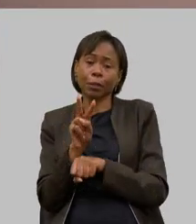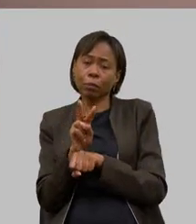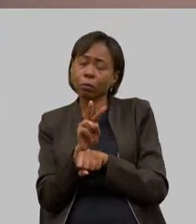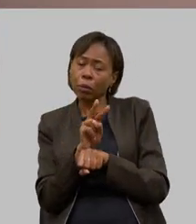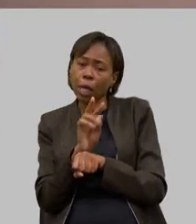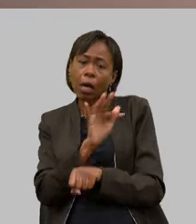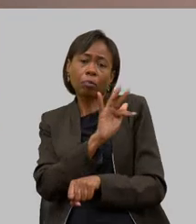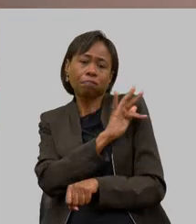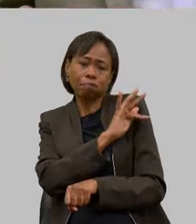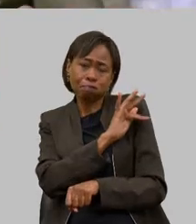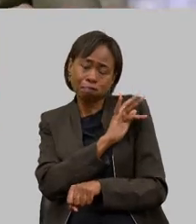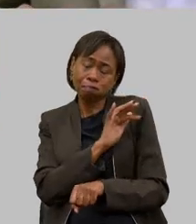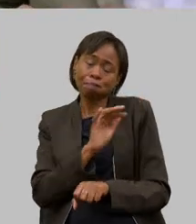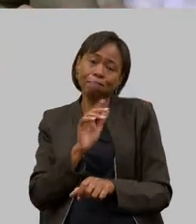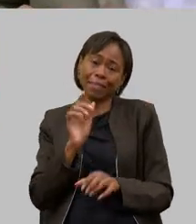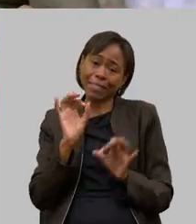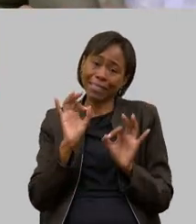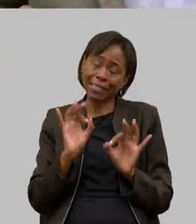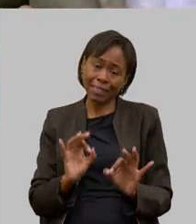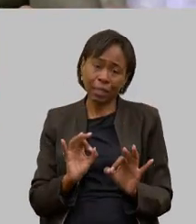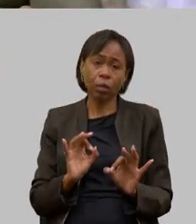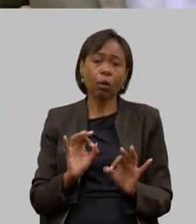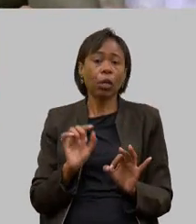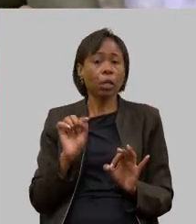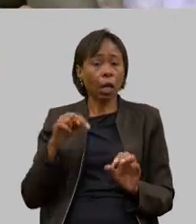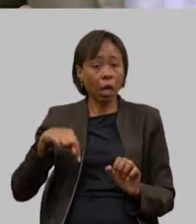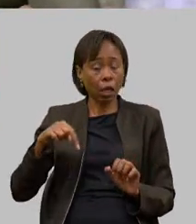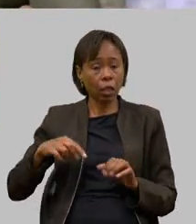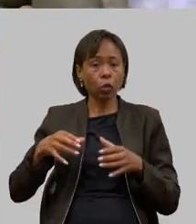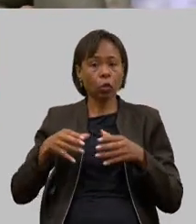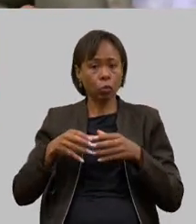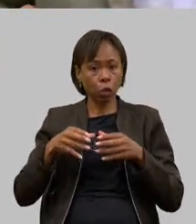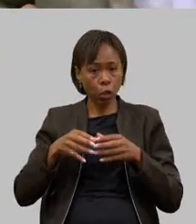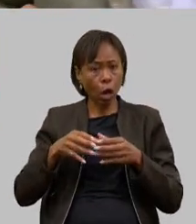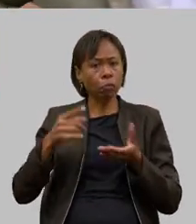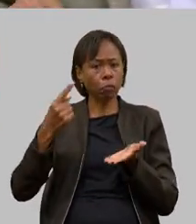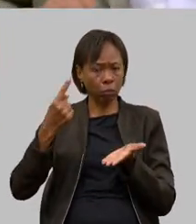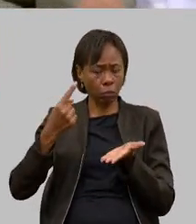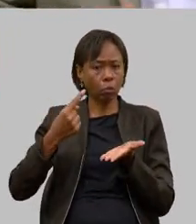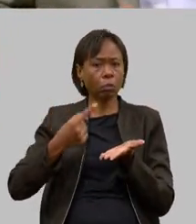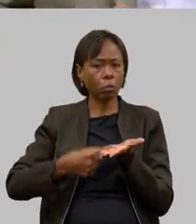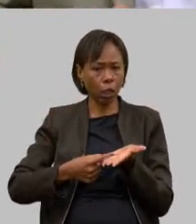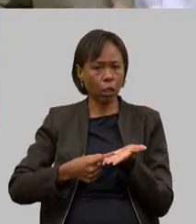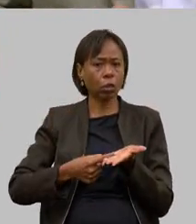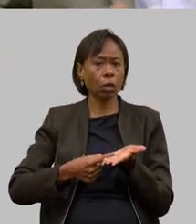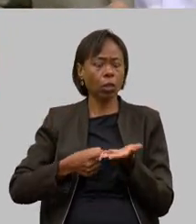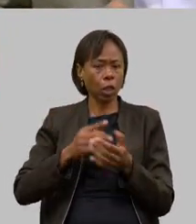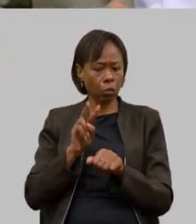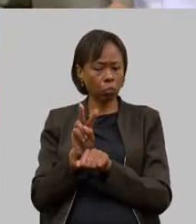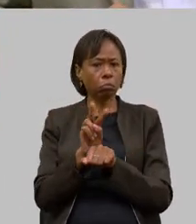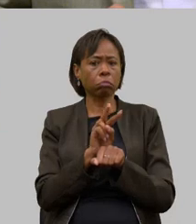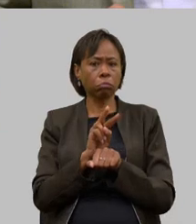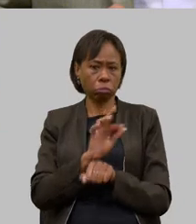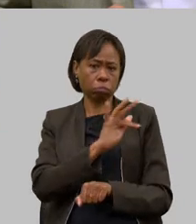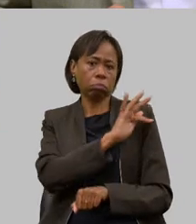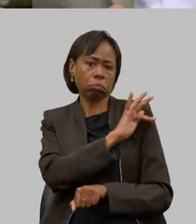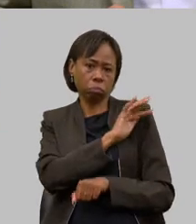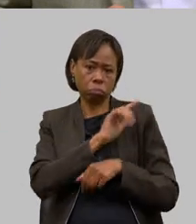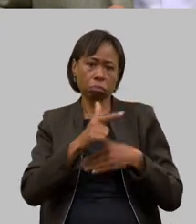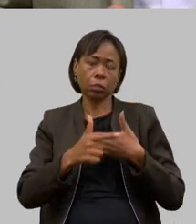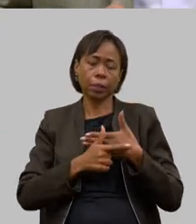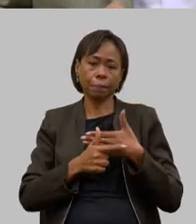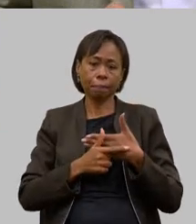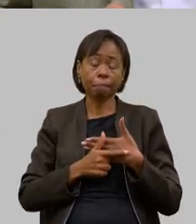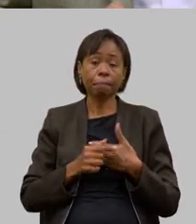e essa comissão se compromete junto com a secretaria de fazer todo esse papel aqui nós